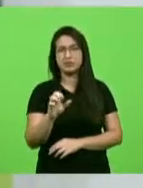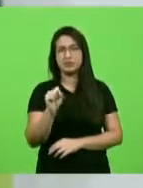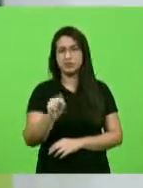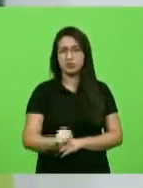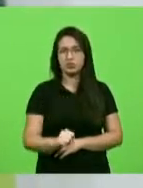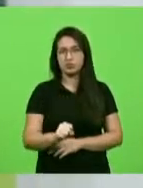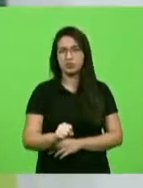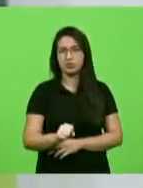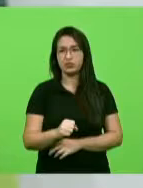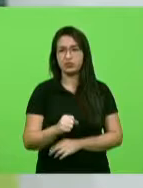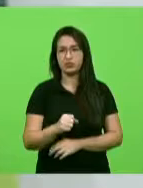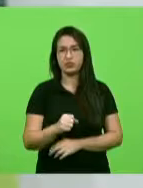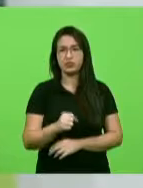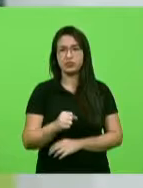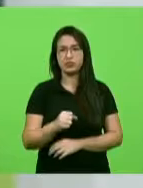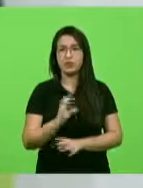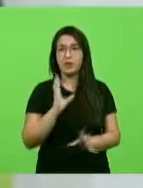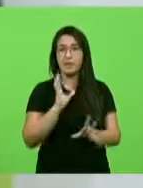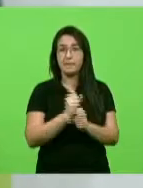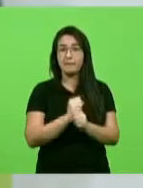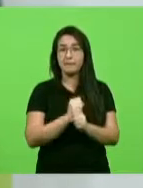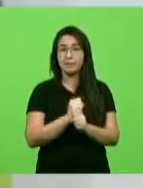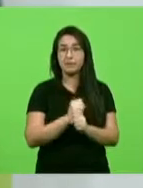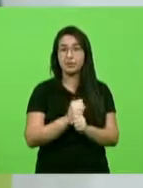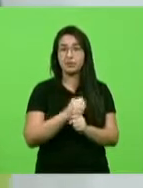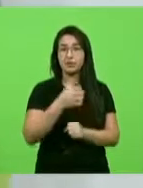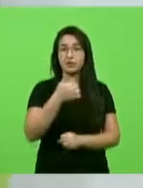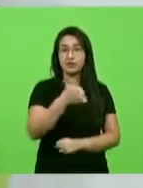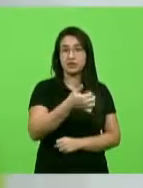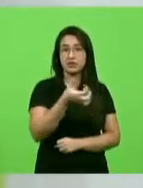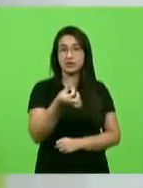ali somado esses três municípios são 101 mil habitantes.